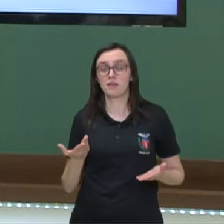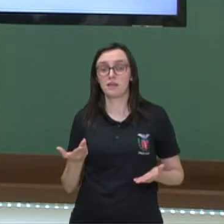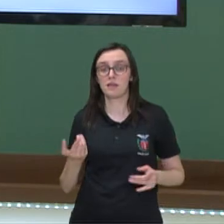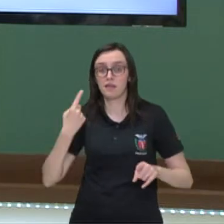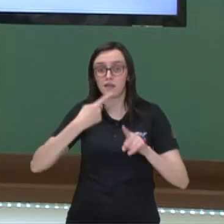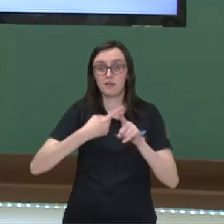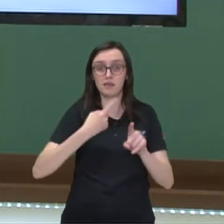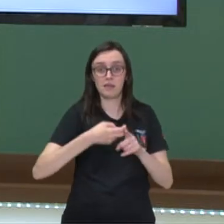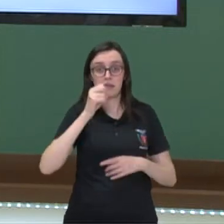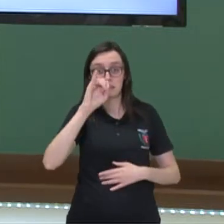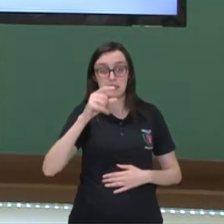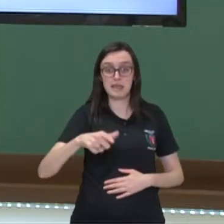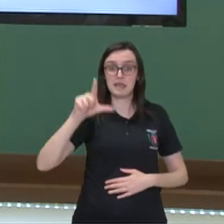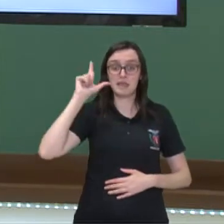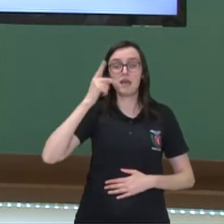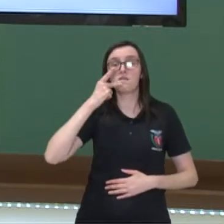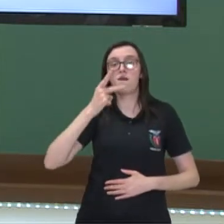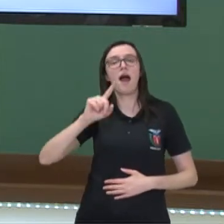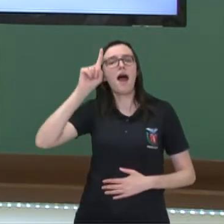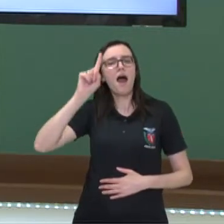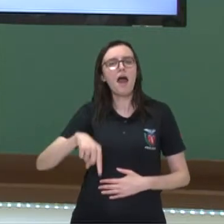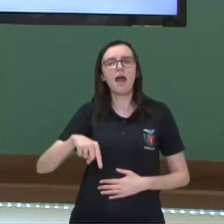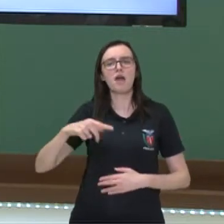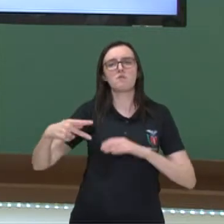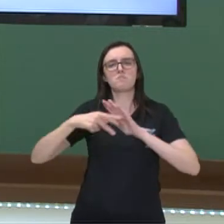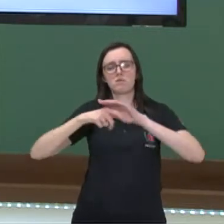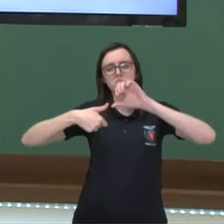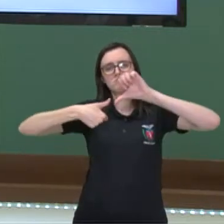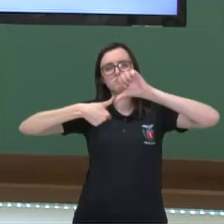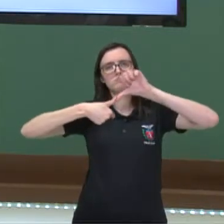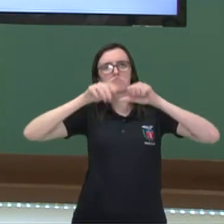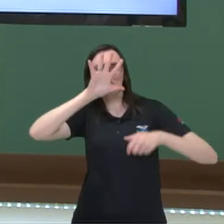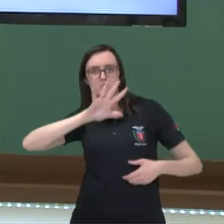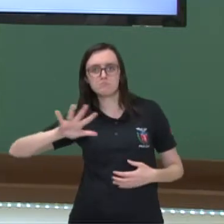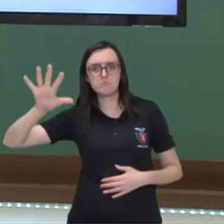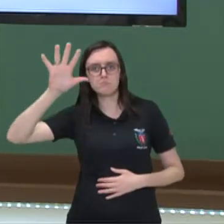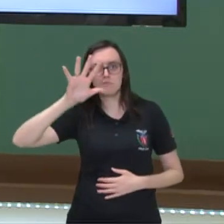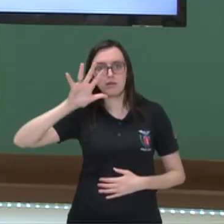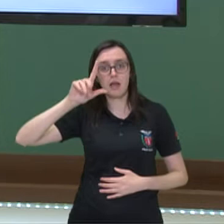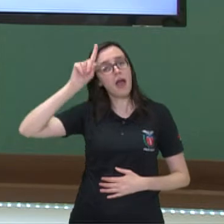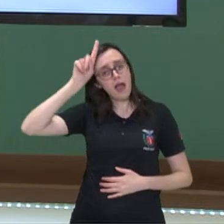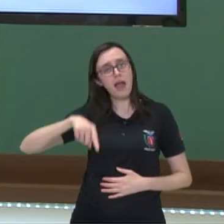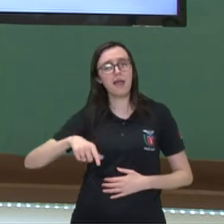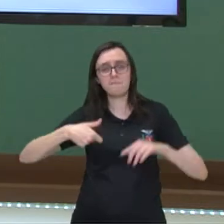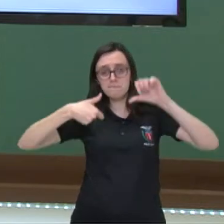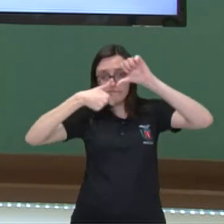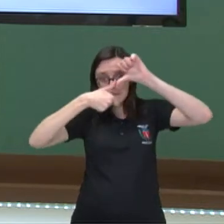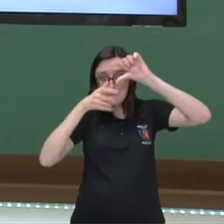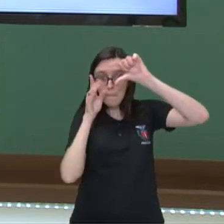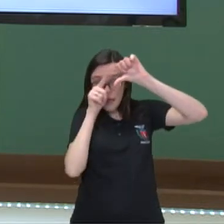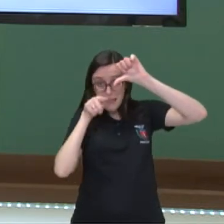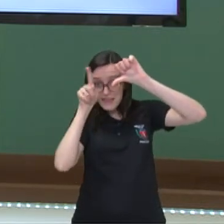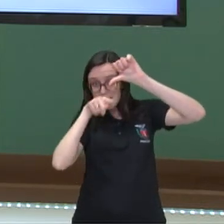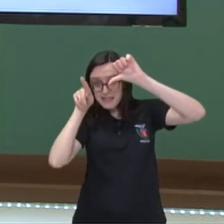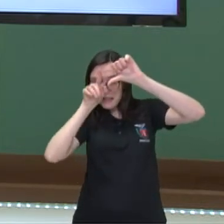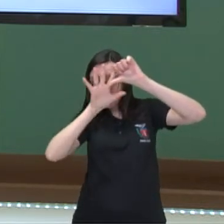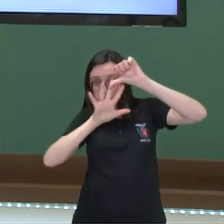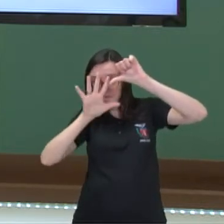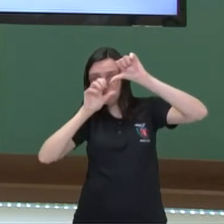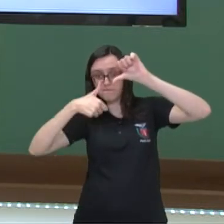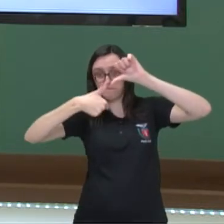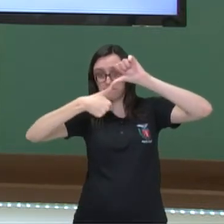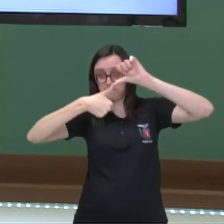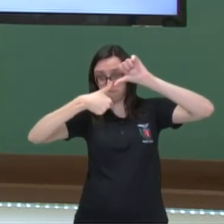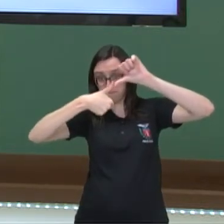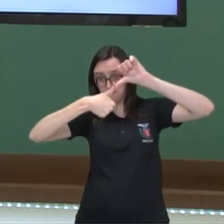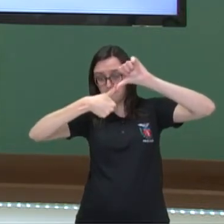Se antes diziam que eram os meso-americanos que produziam, era produzido lá no meio da América, da América, né? Lá na